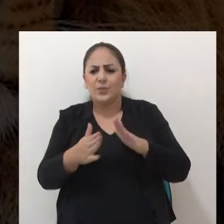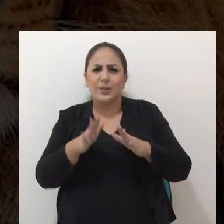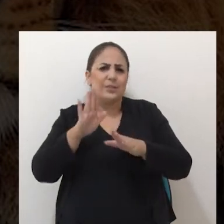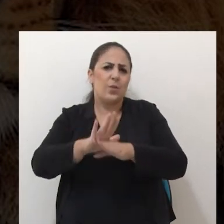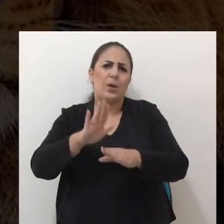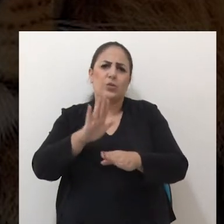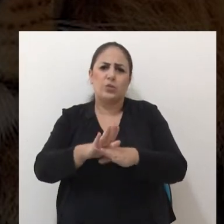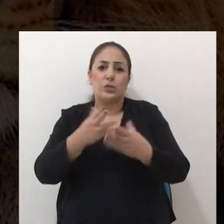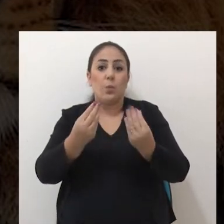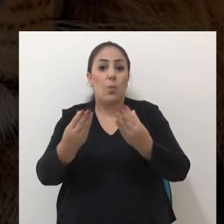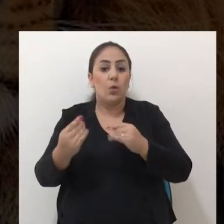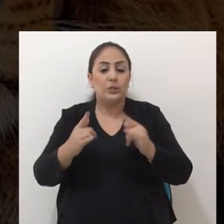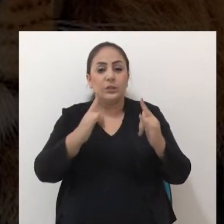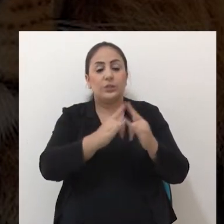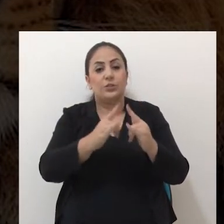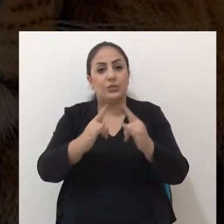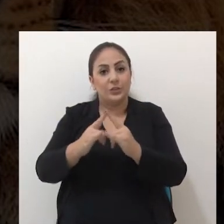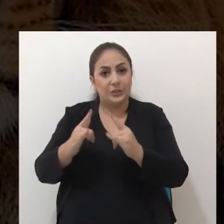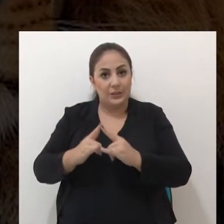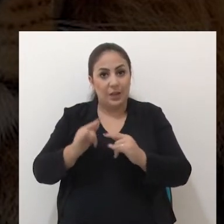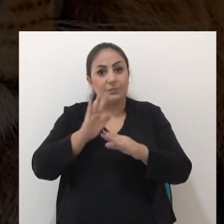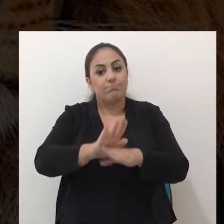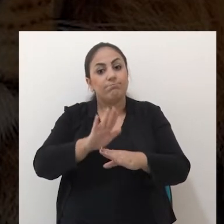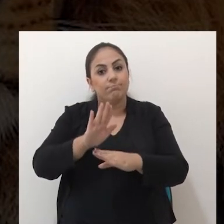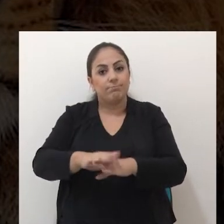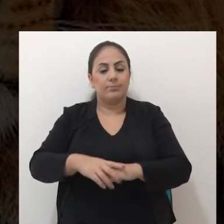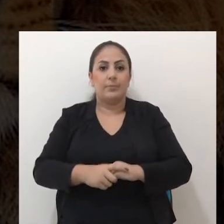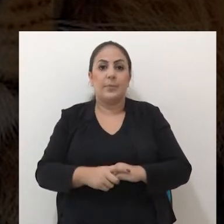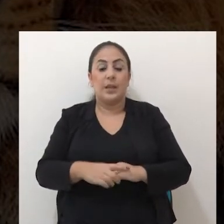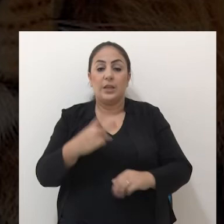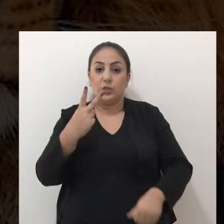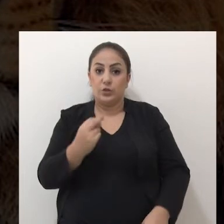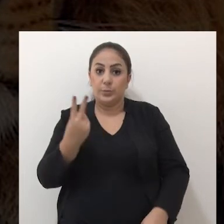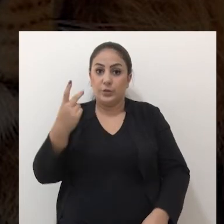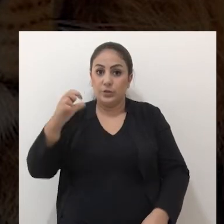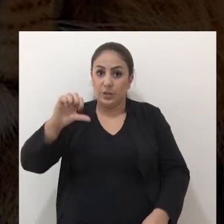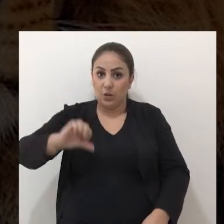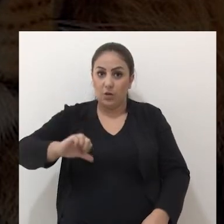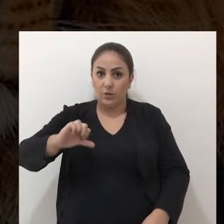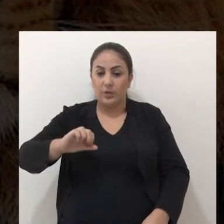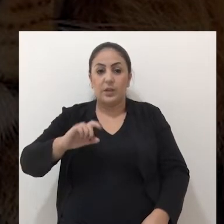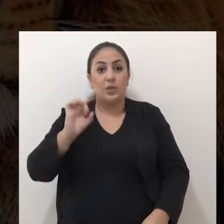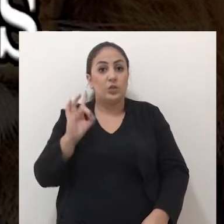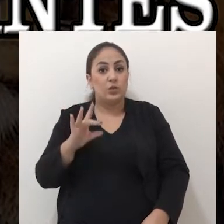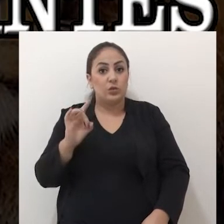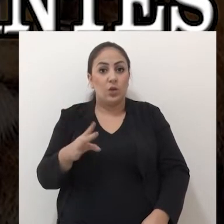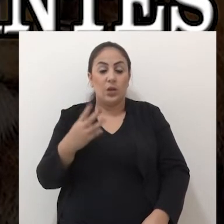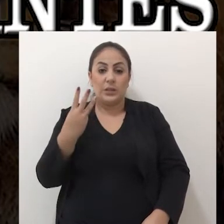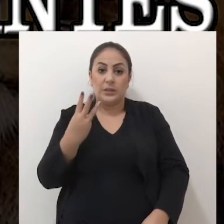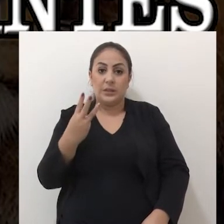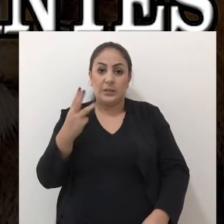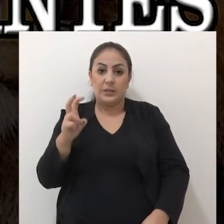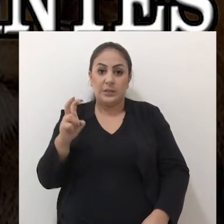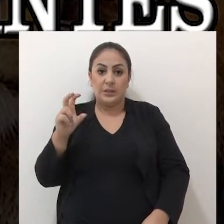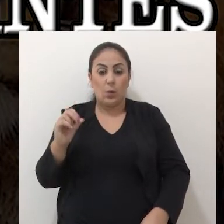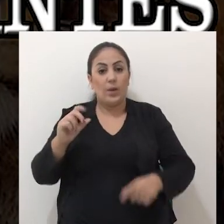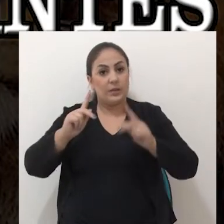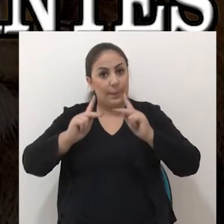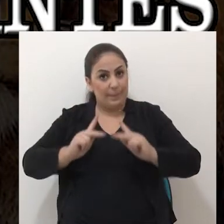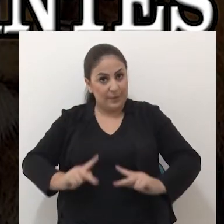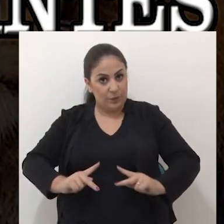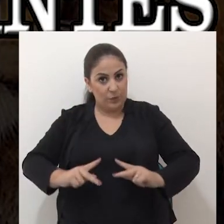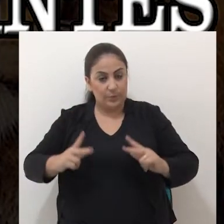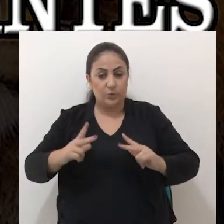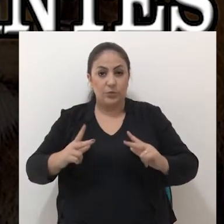e deixa de ajudar dezenas de entidades assistenciais. Em 2019, apenas 350